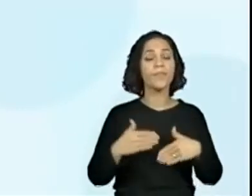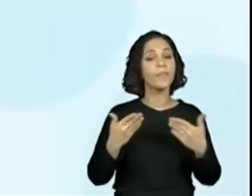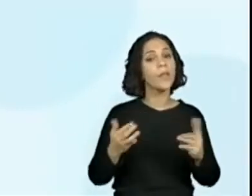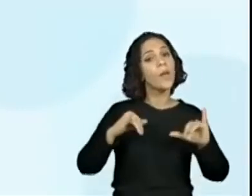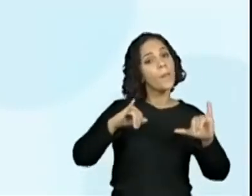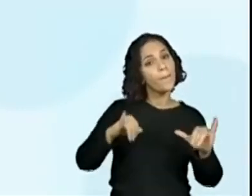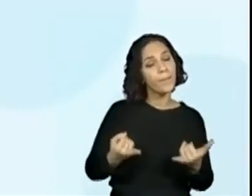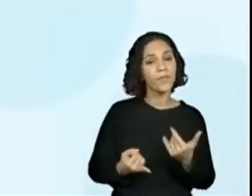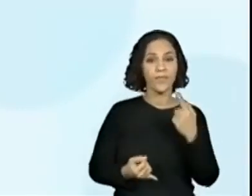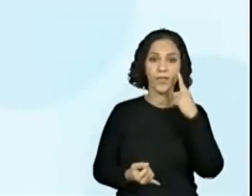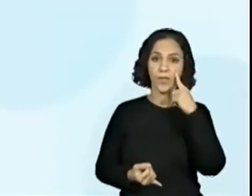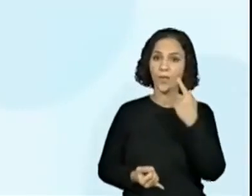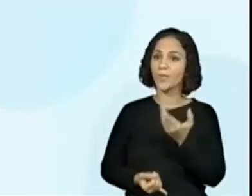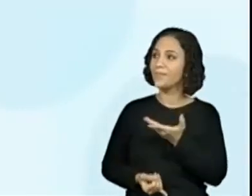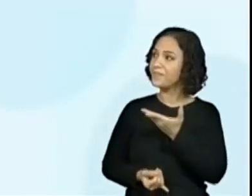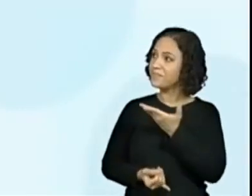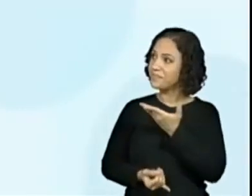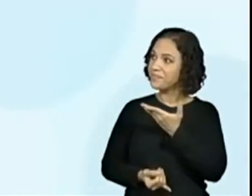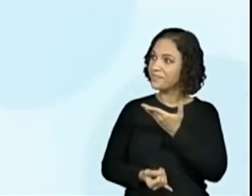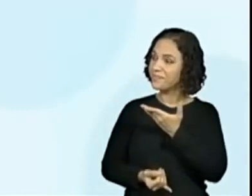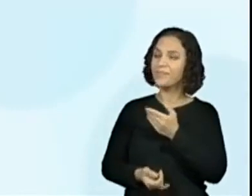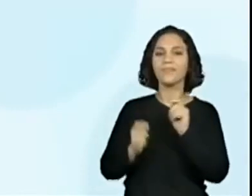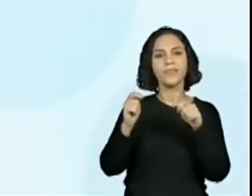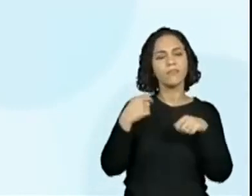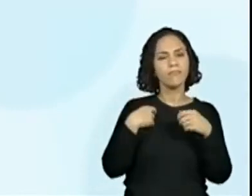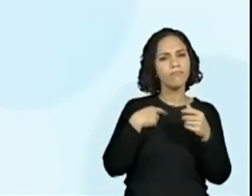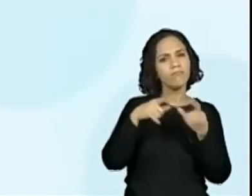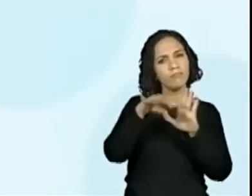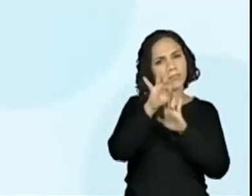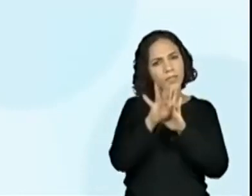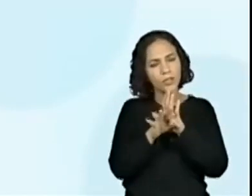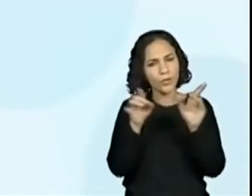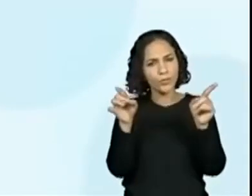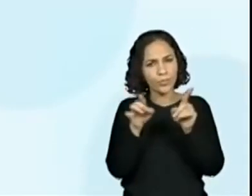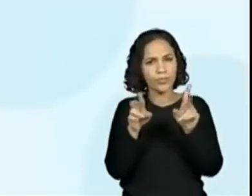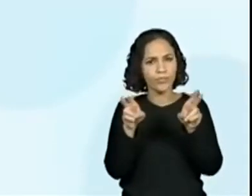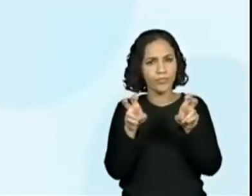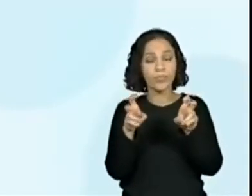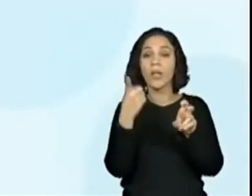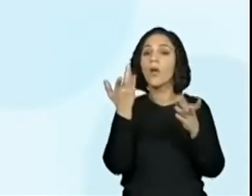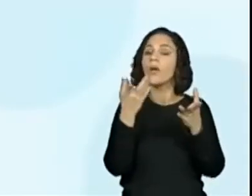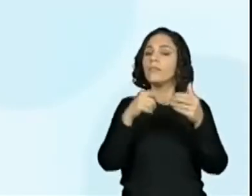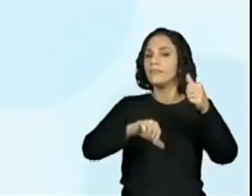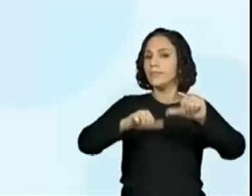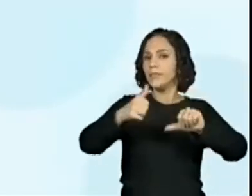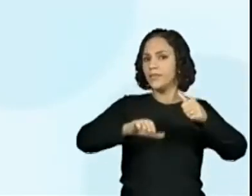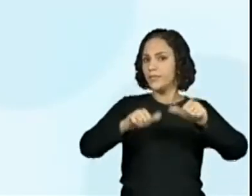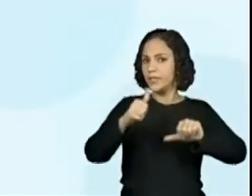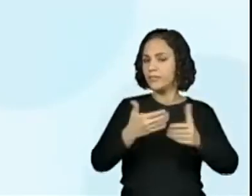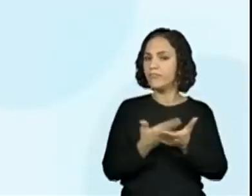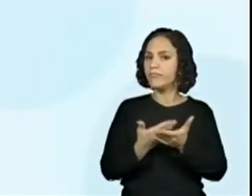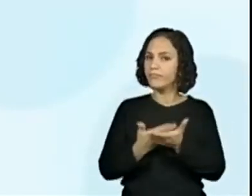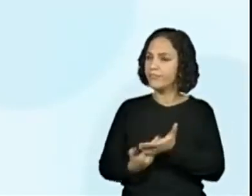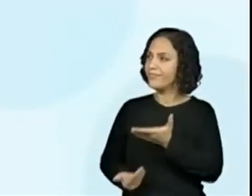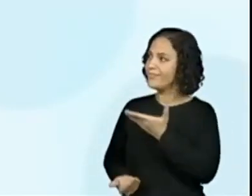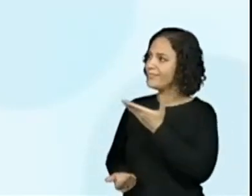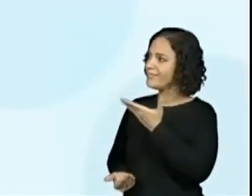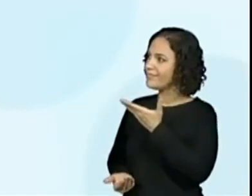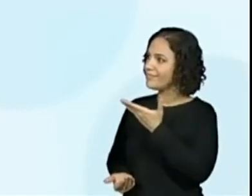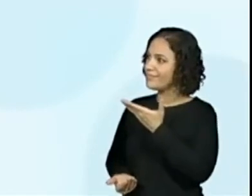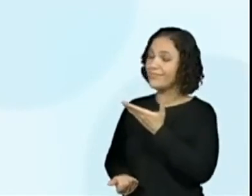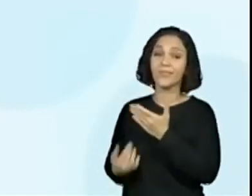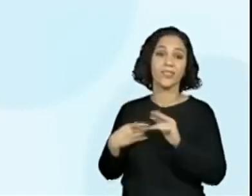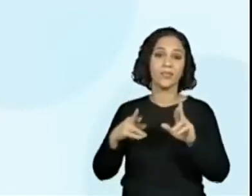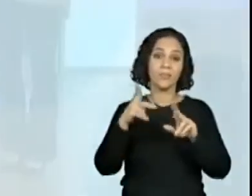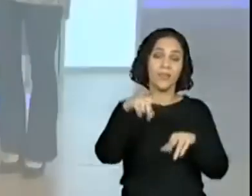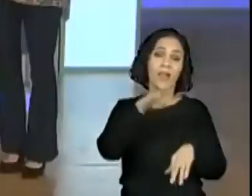antecipações, depois fazendo a verificação, não é? Sim, fica aí o formulário de avaliação. Espero que os alunos tenham